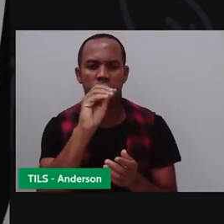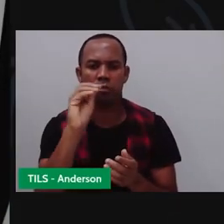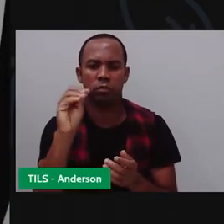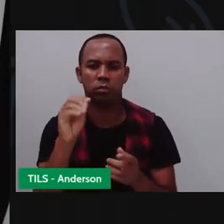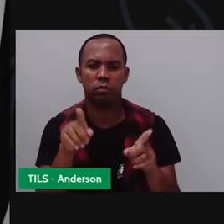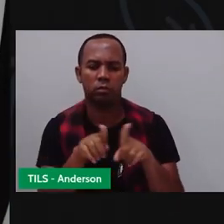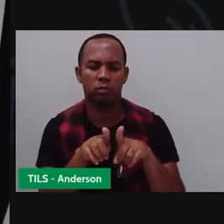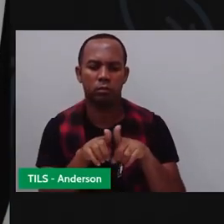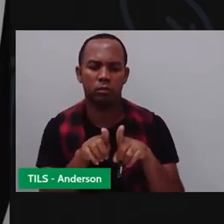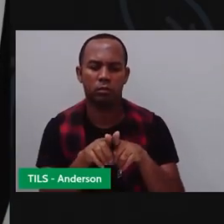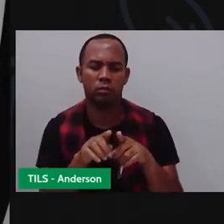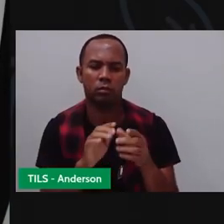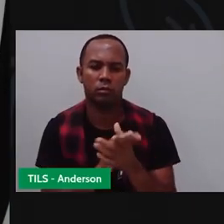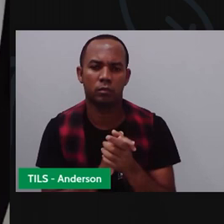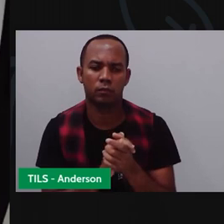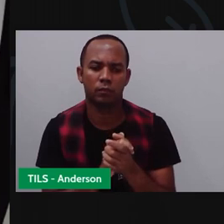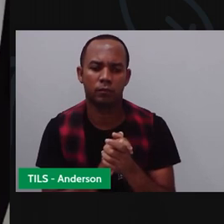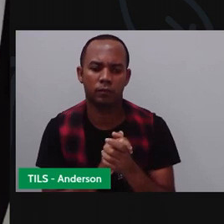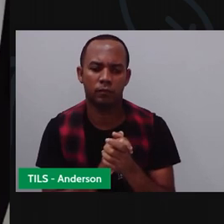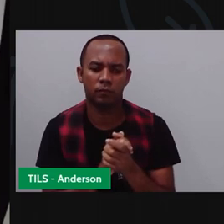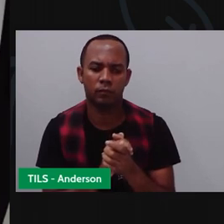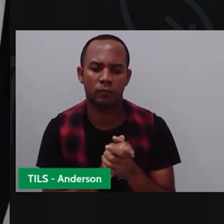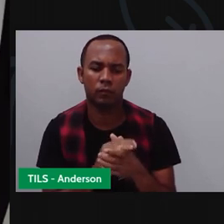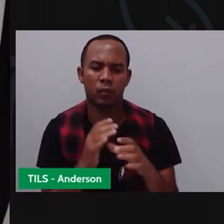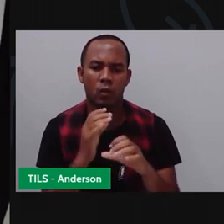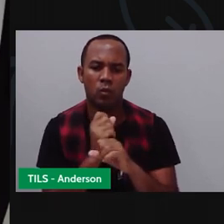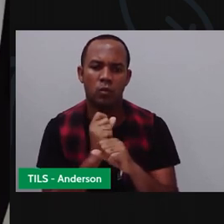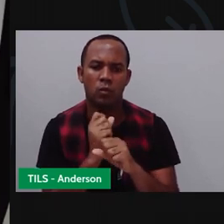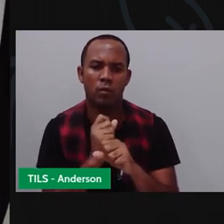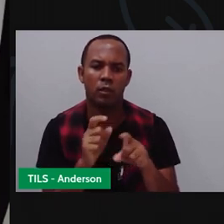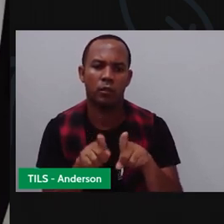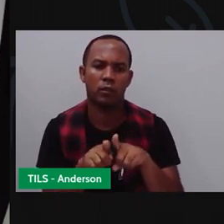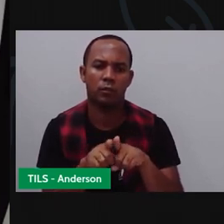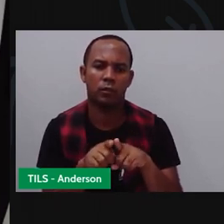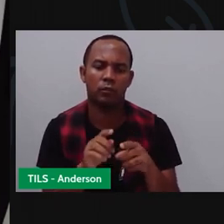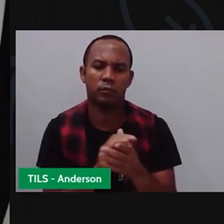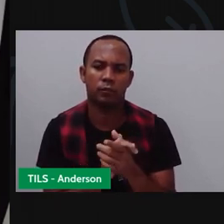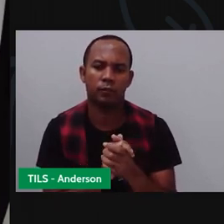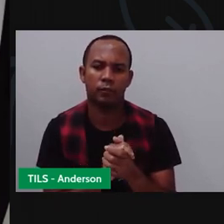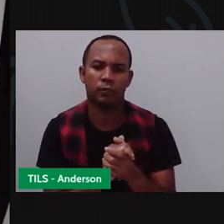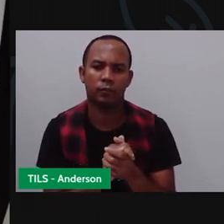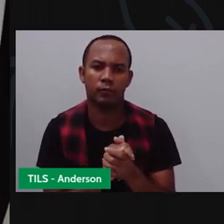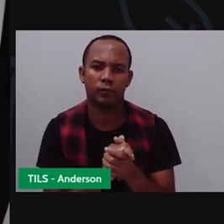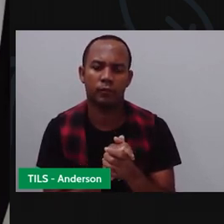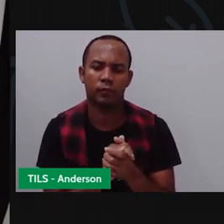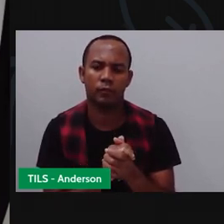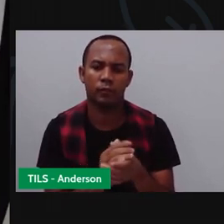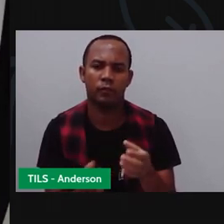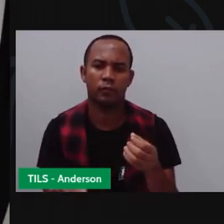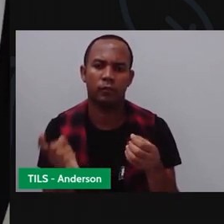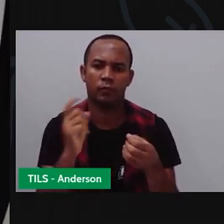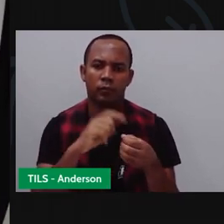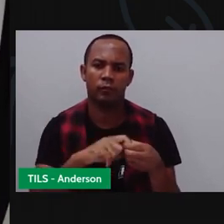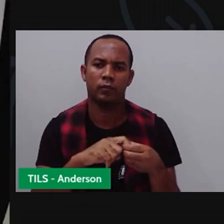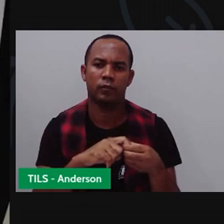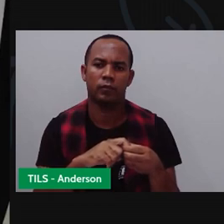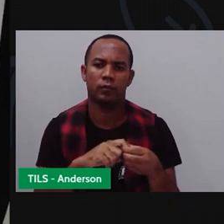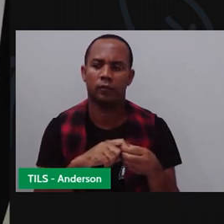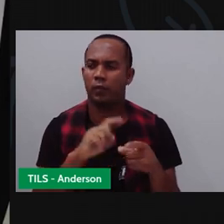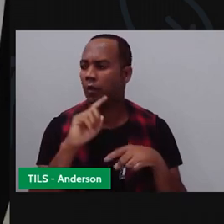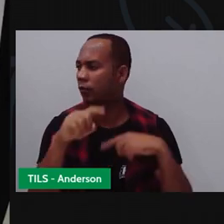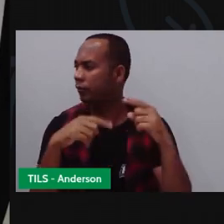Completando. Não é isso? E aí você passa a completar. A prova é fazer aqui a mágica acontecer pra voltar, aparecer pra vocês e a gente